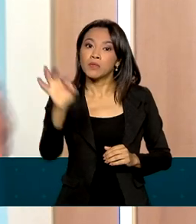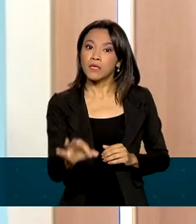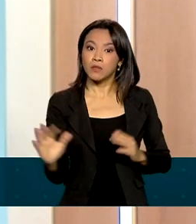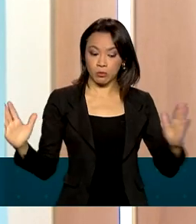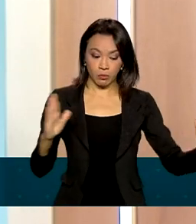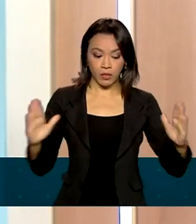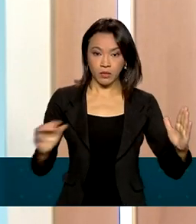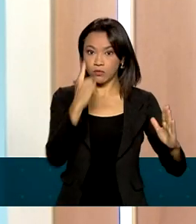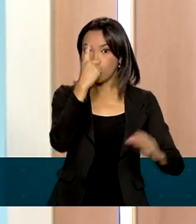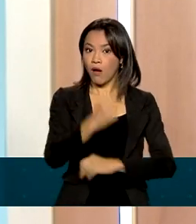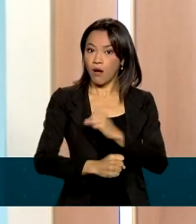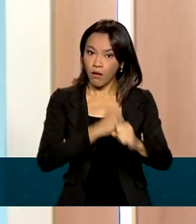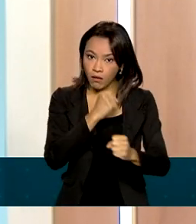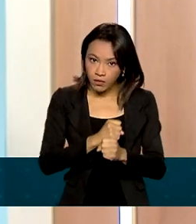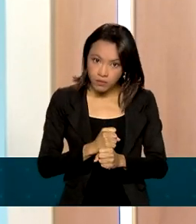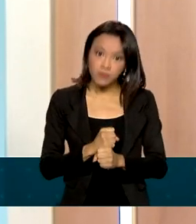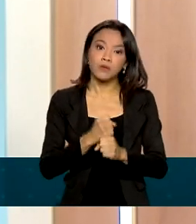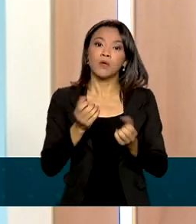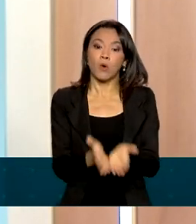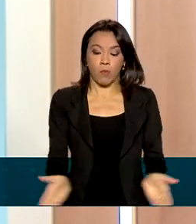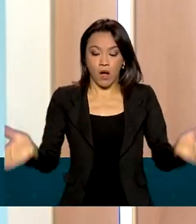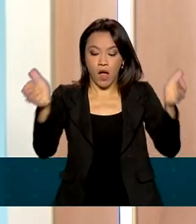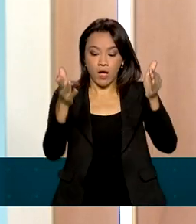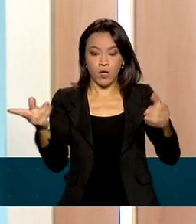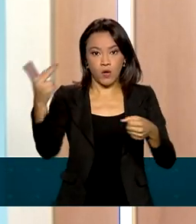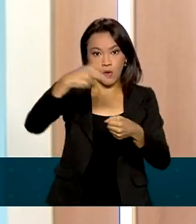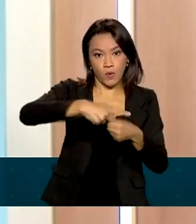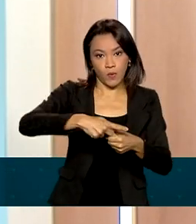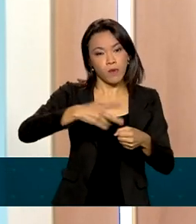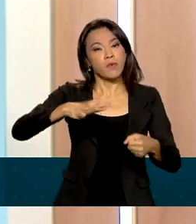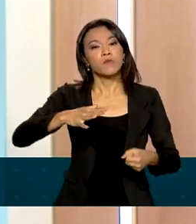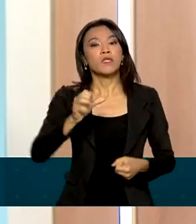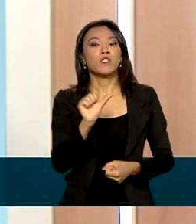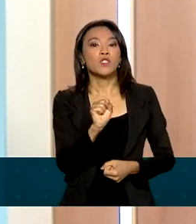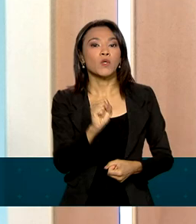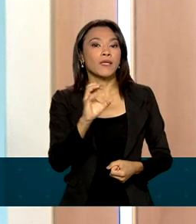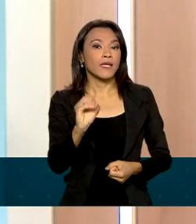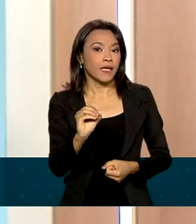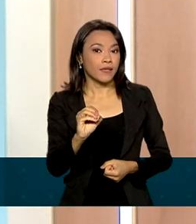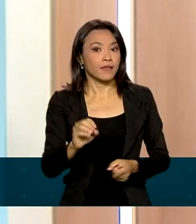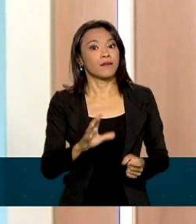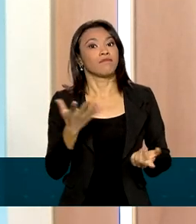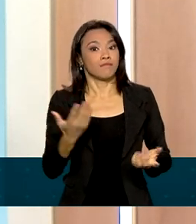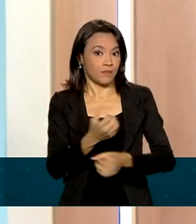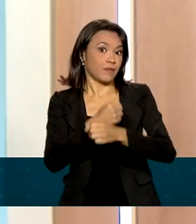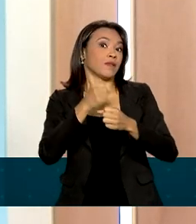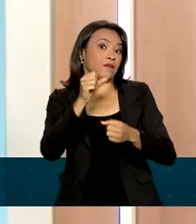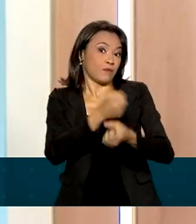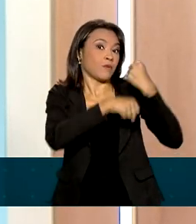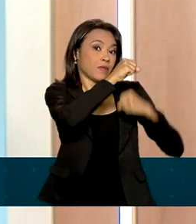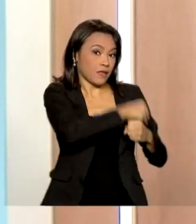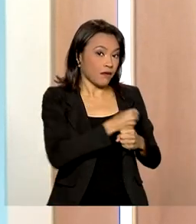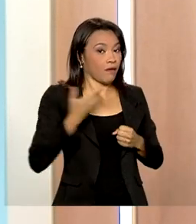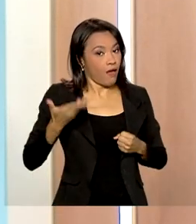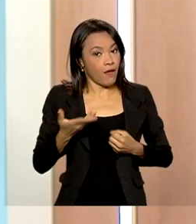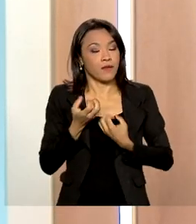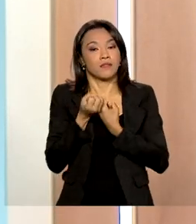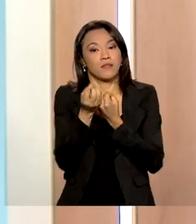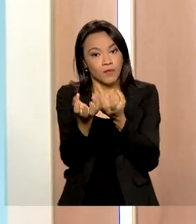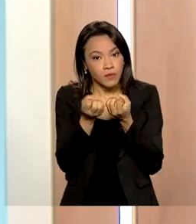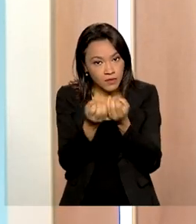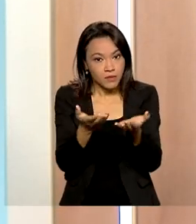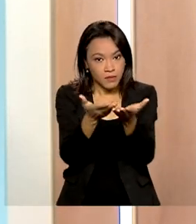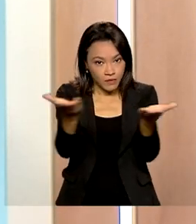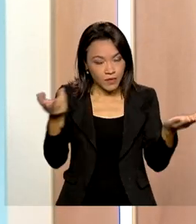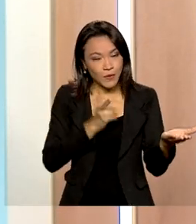De 50 dólares o barril em janeiro de 2021 para em torno de 80 em dezembro do ano passado. Essa é informação que nós tínhamos para você